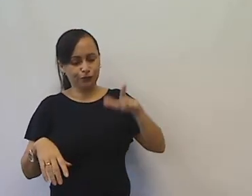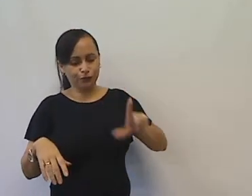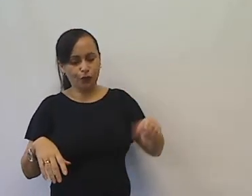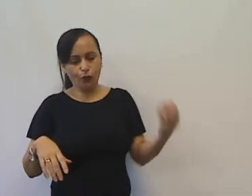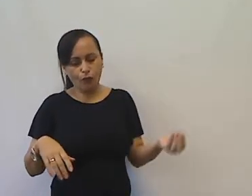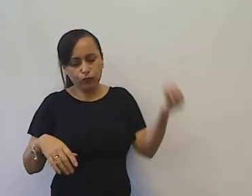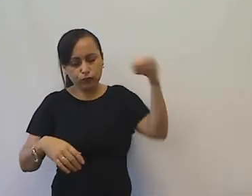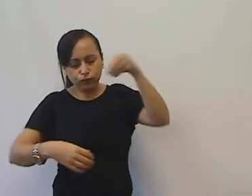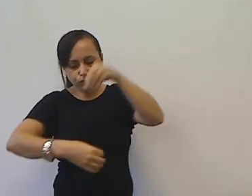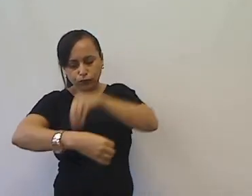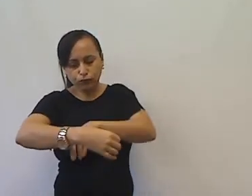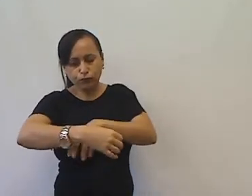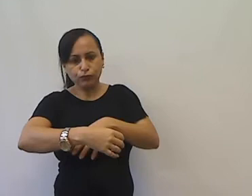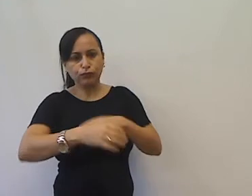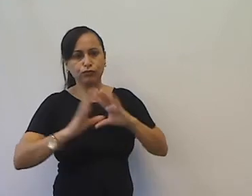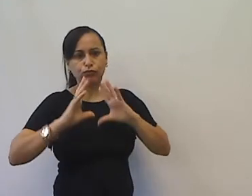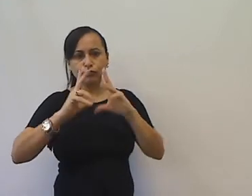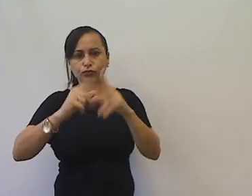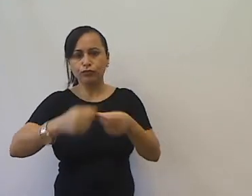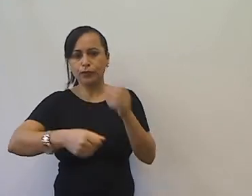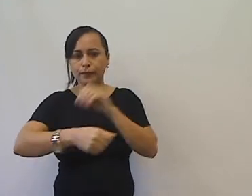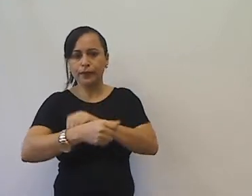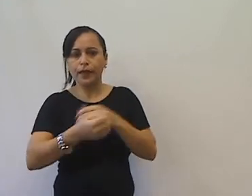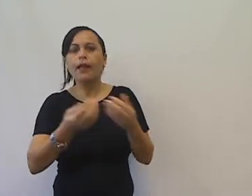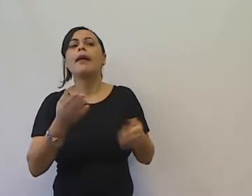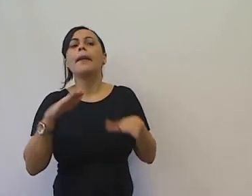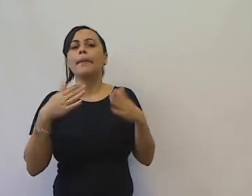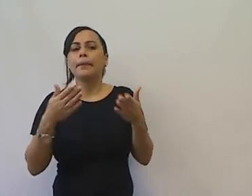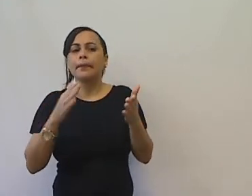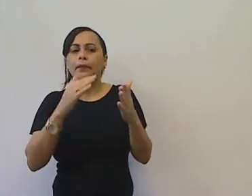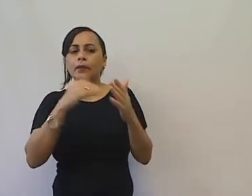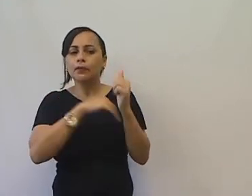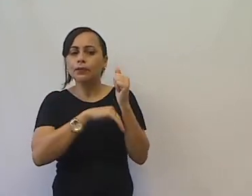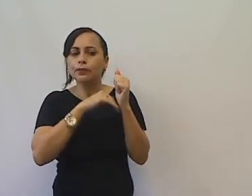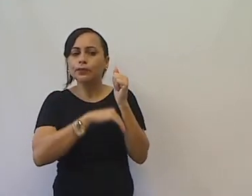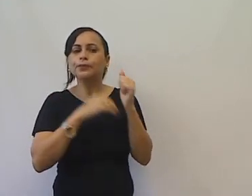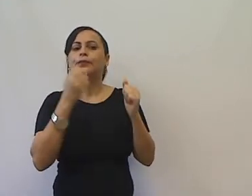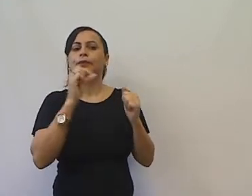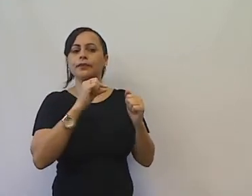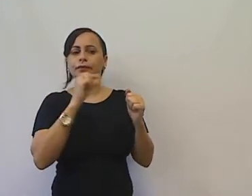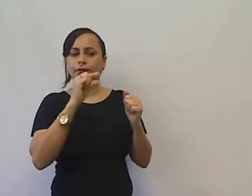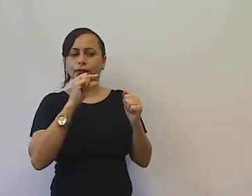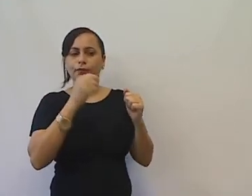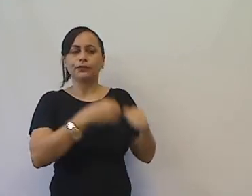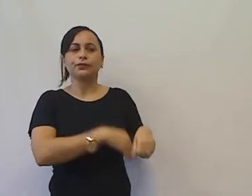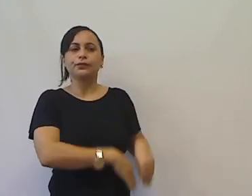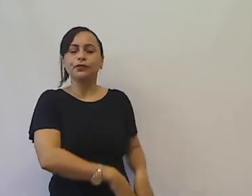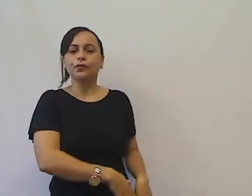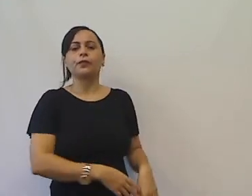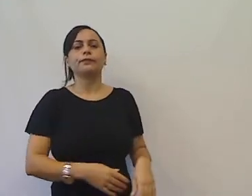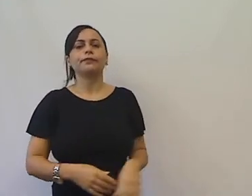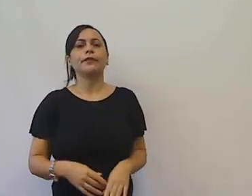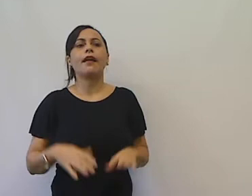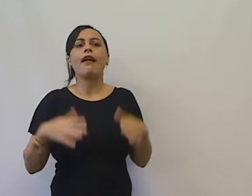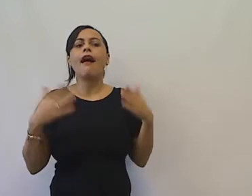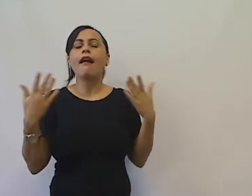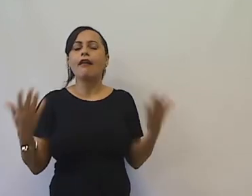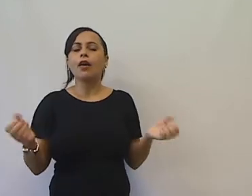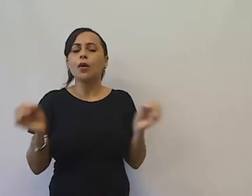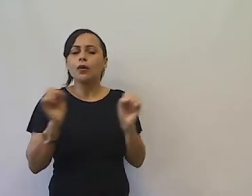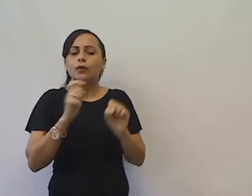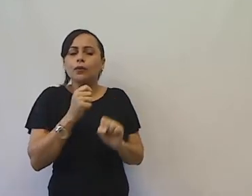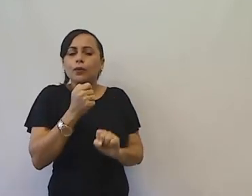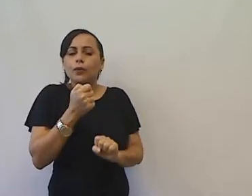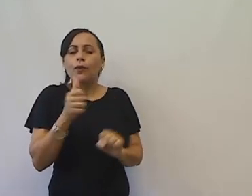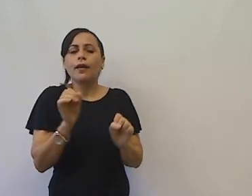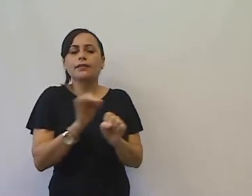panela e guardou um pouquinho dentro da sacola. Agora, a sopa está quase pronta, dona Agromecilda. Mas